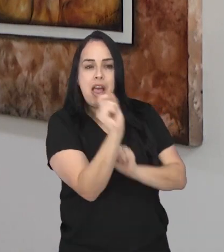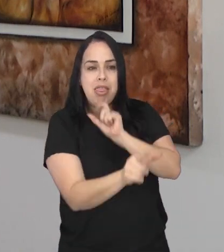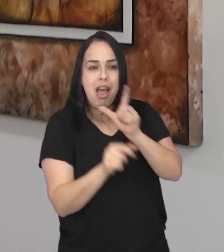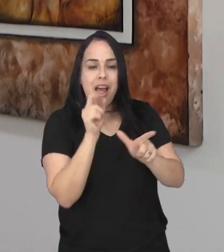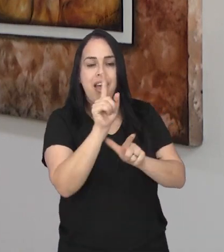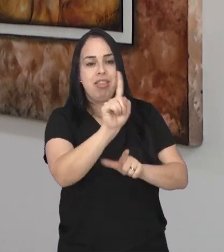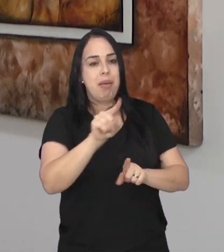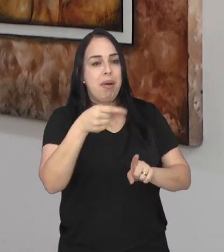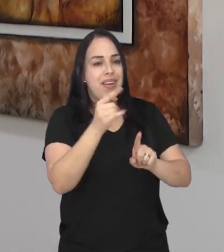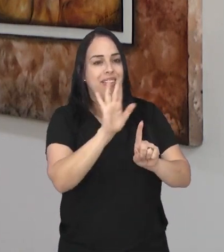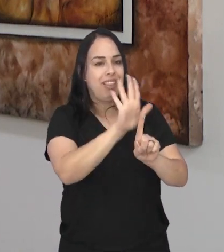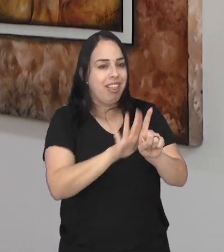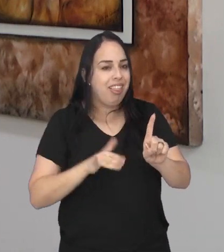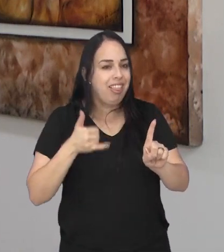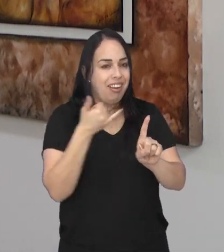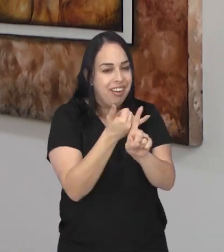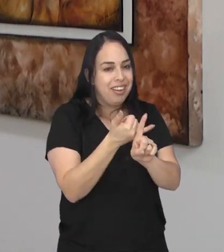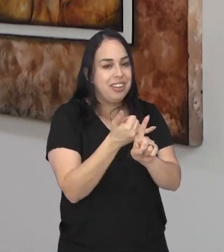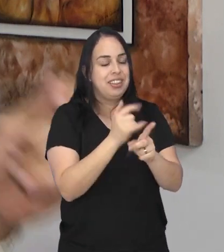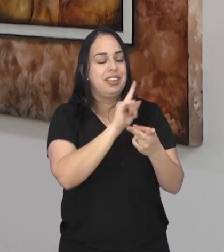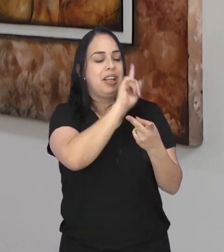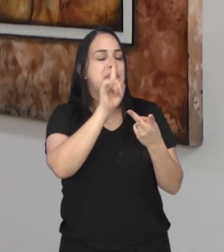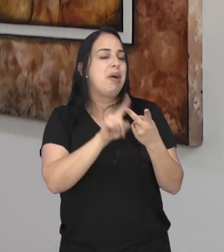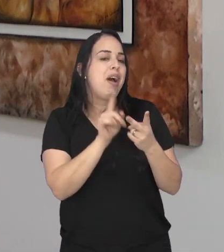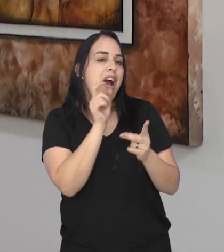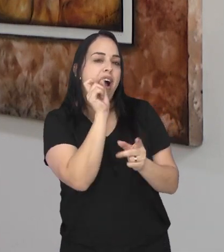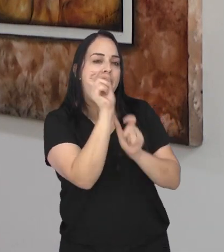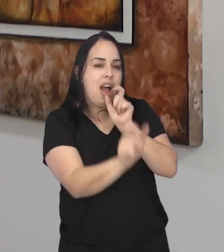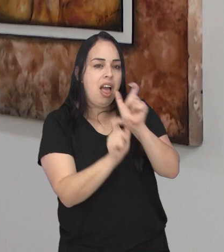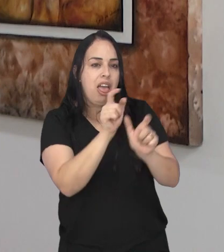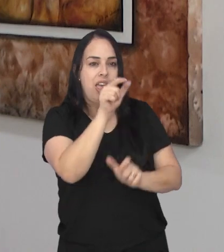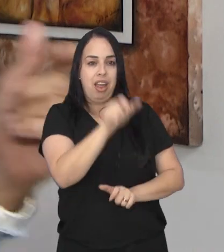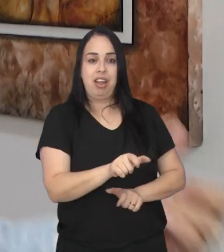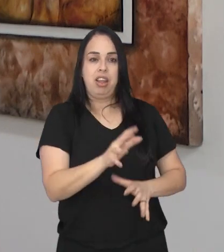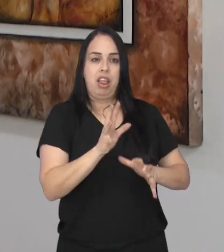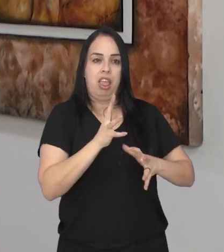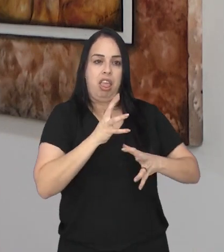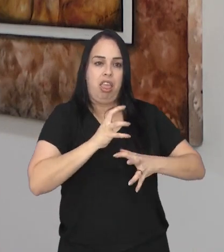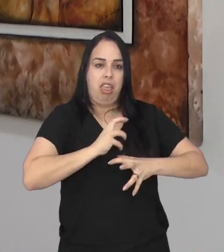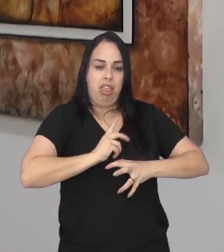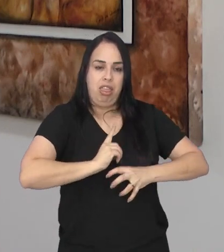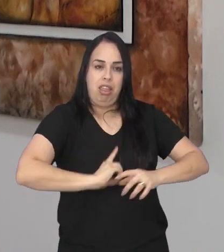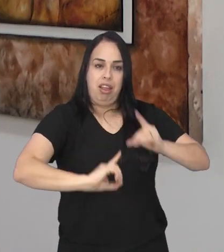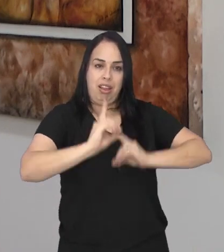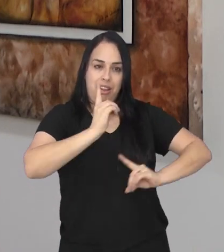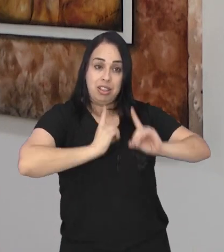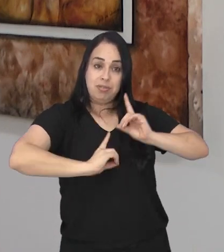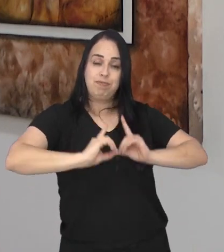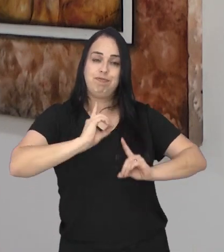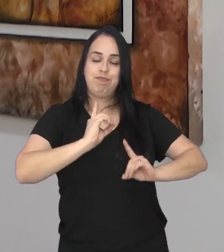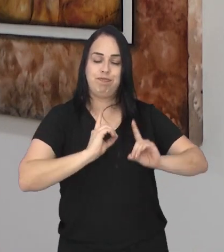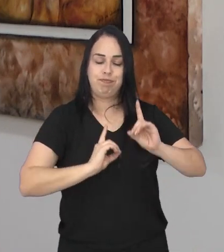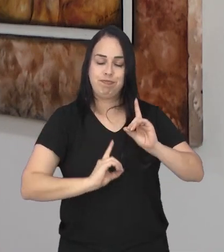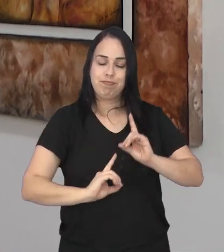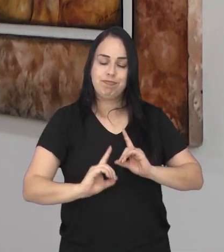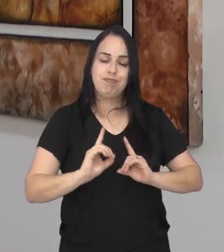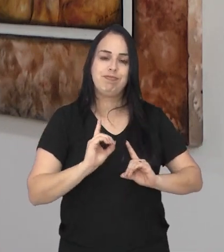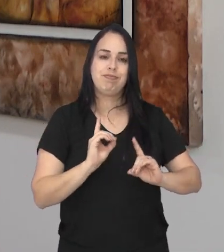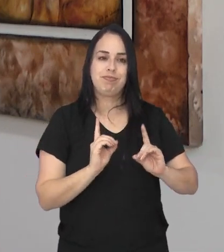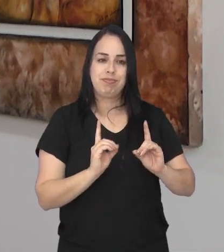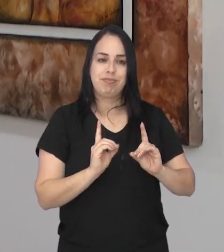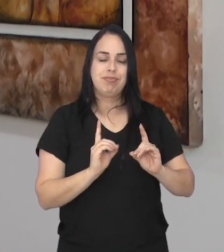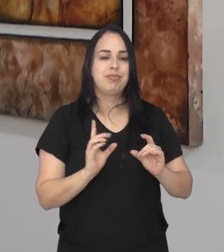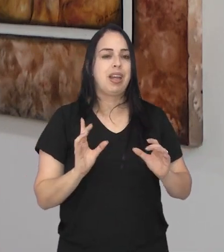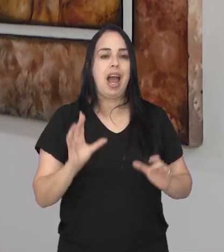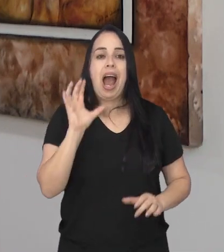piada, e depois vai para o bullying, depois começam as ofensas e a depressão do aluno que está recebendo, e